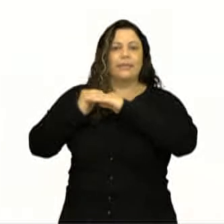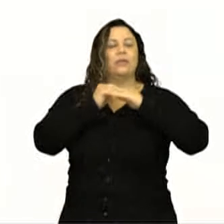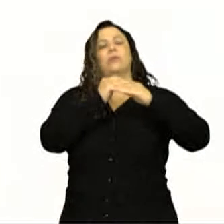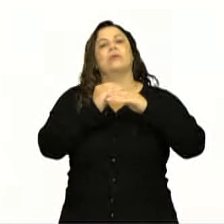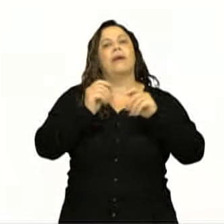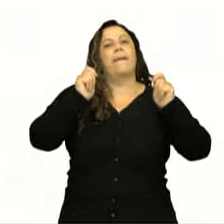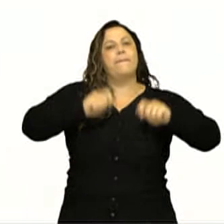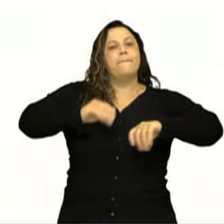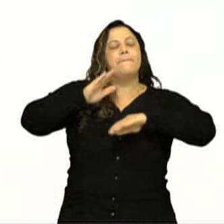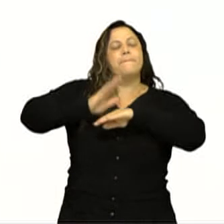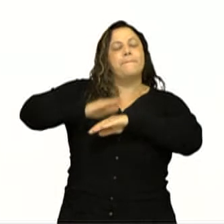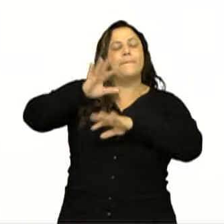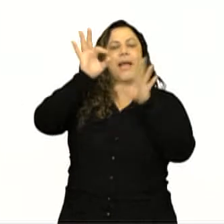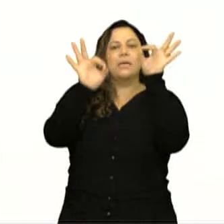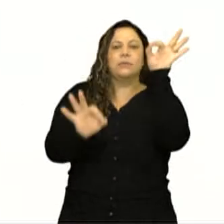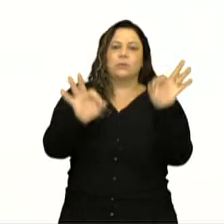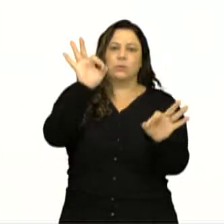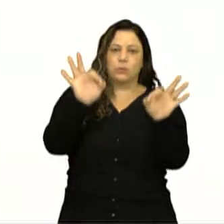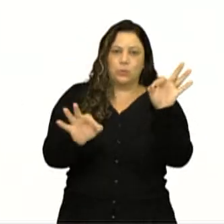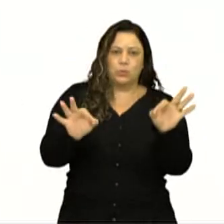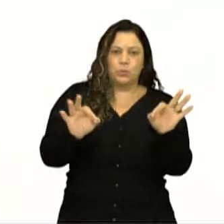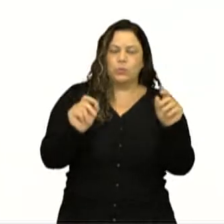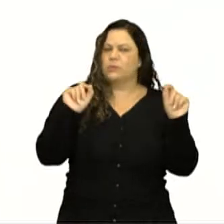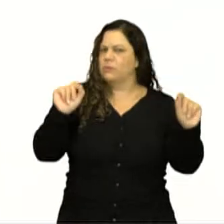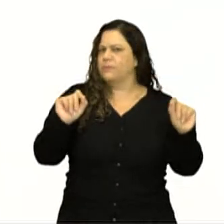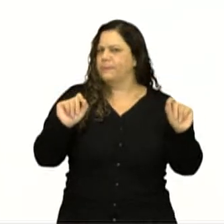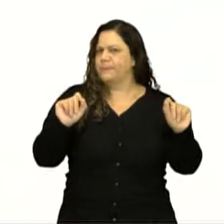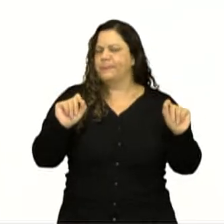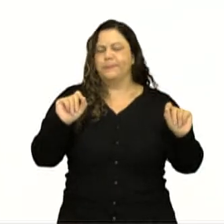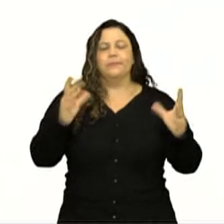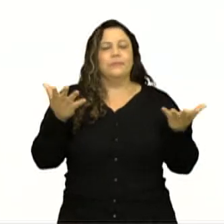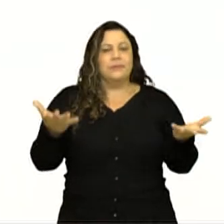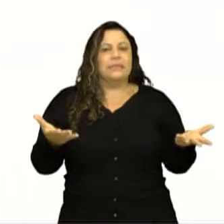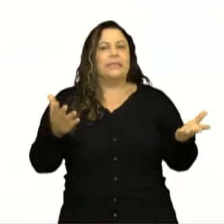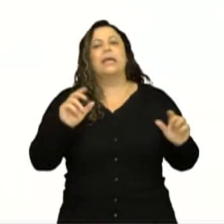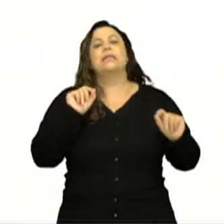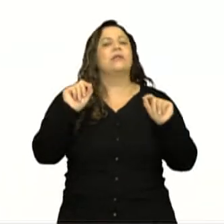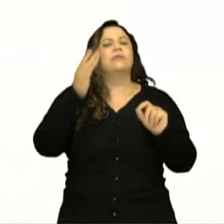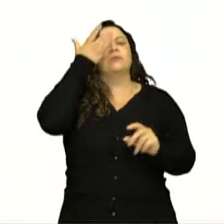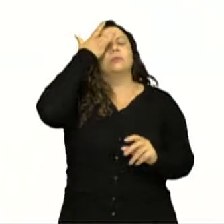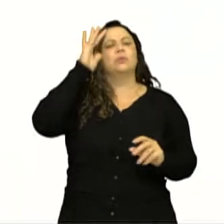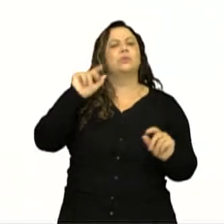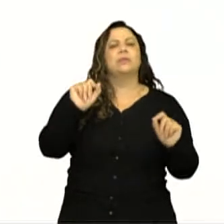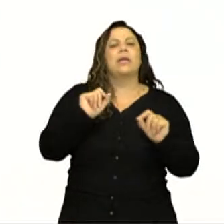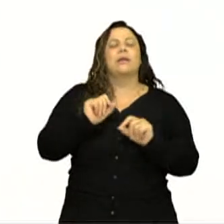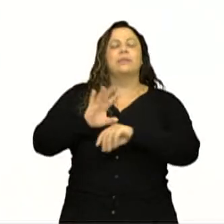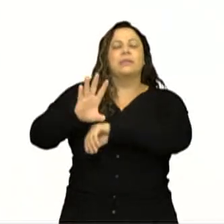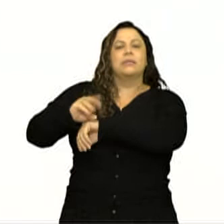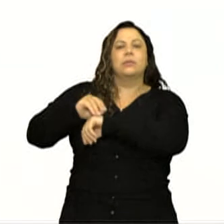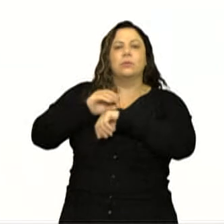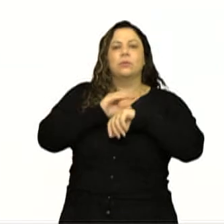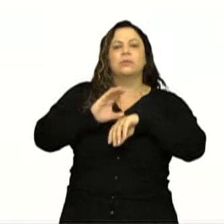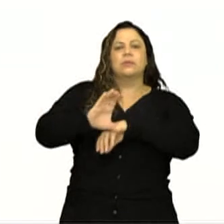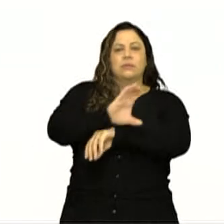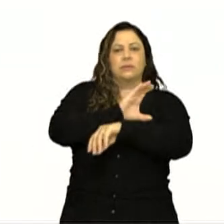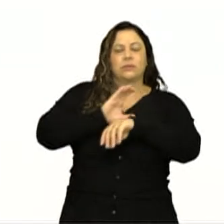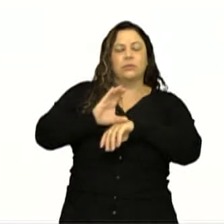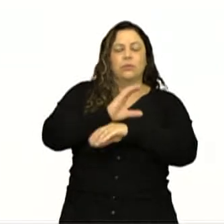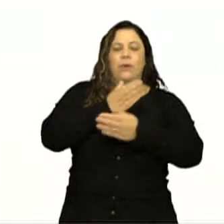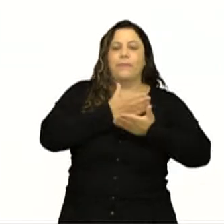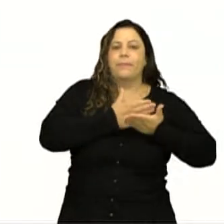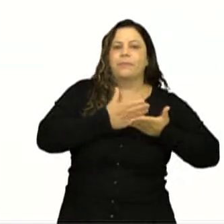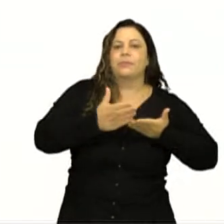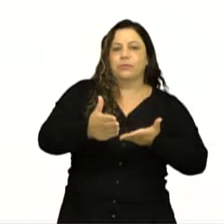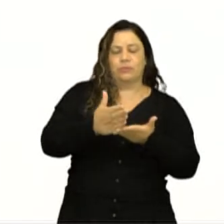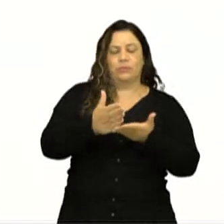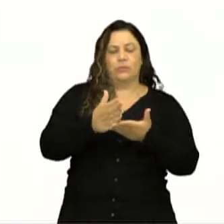mais justa. O que talvez você não saiba é que conhecer a Constituição é um ponto de partida